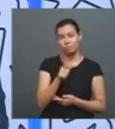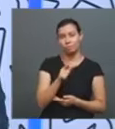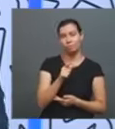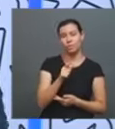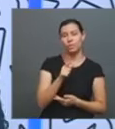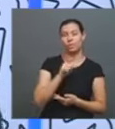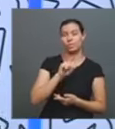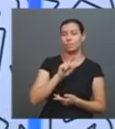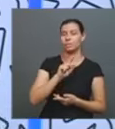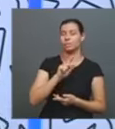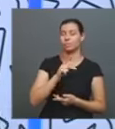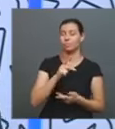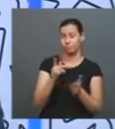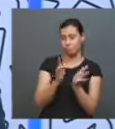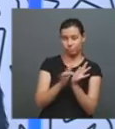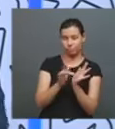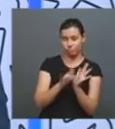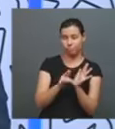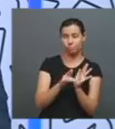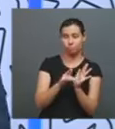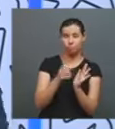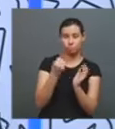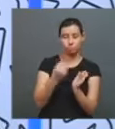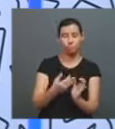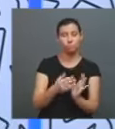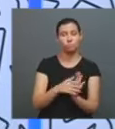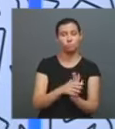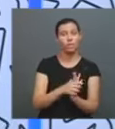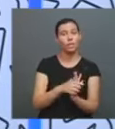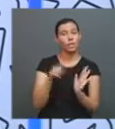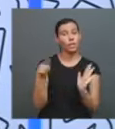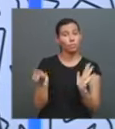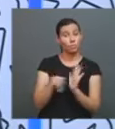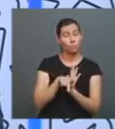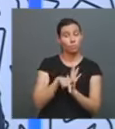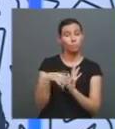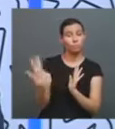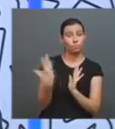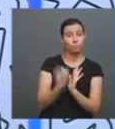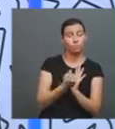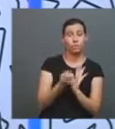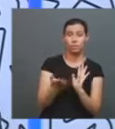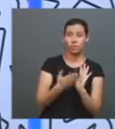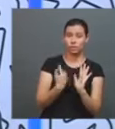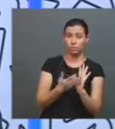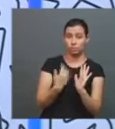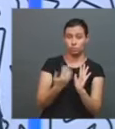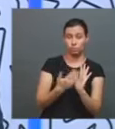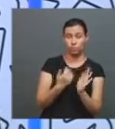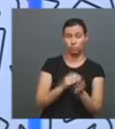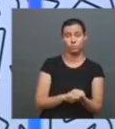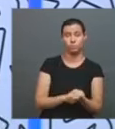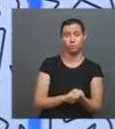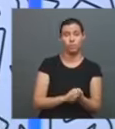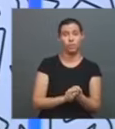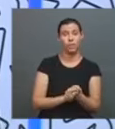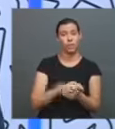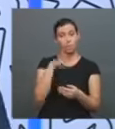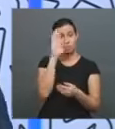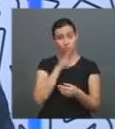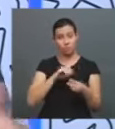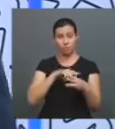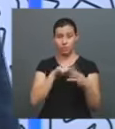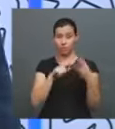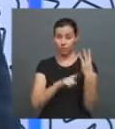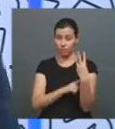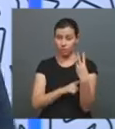você tem uma espécie de tablets que funcionam apenas para ler livros digitais. Basicamente, no Brasil, você tem três proprietários, ou seja, eles